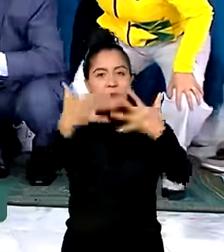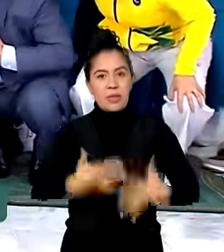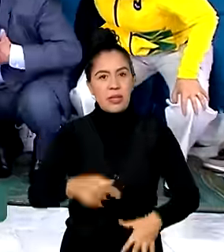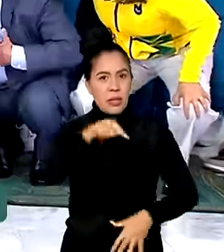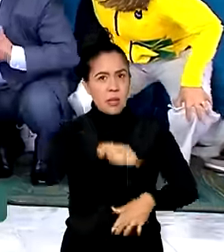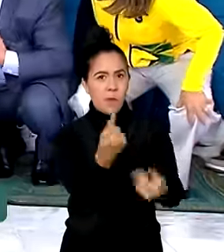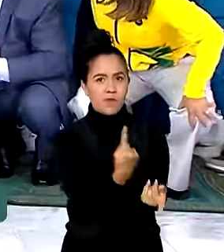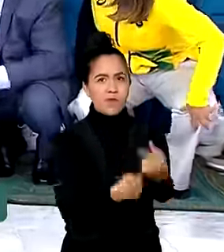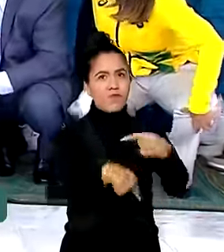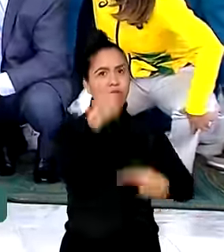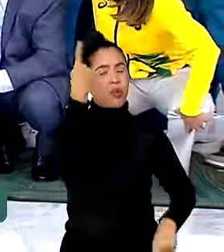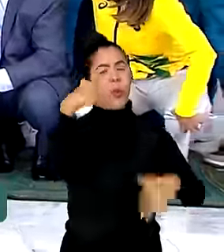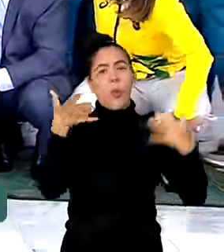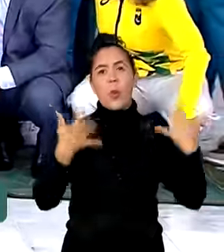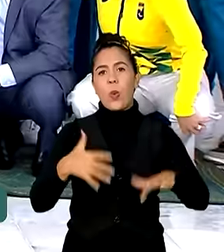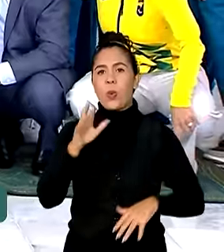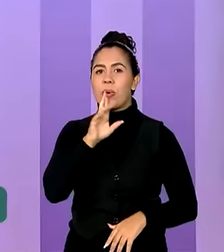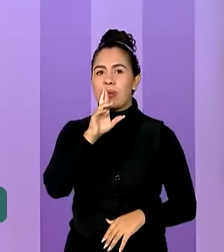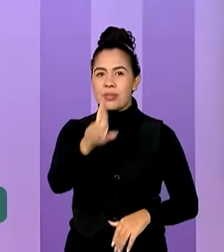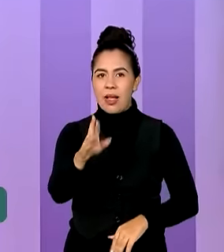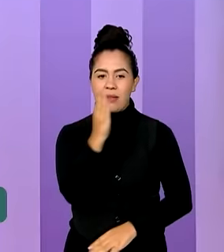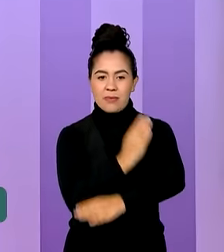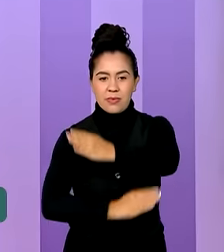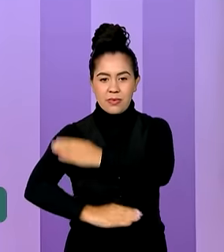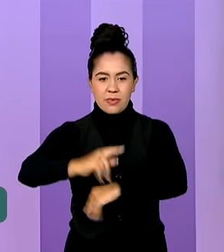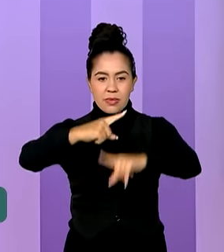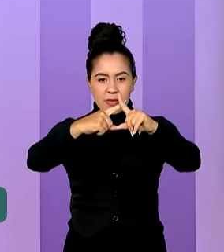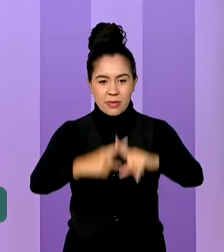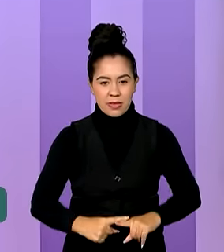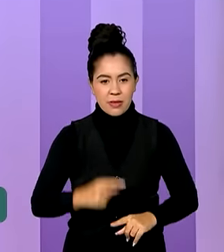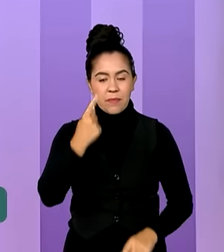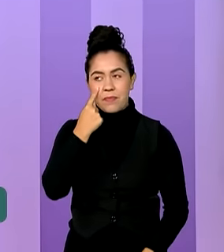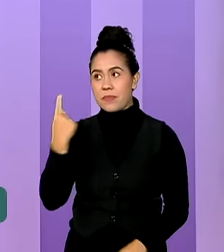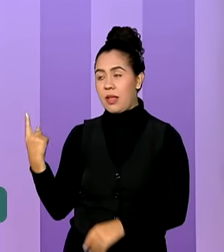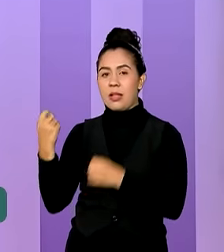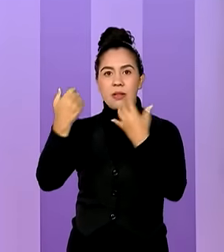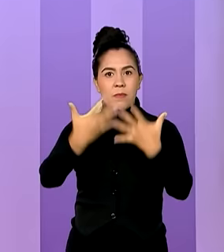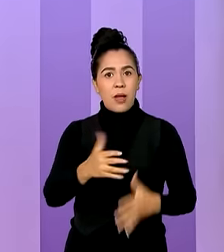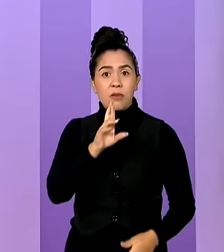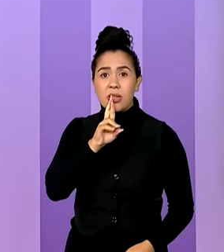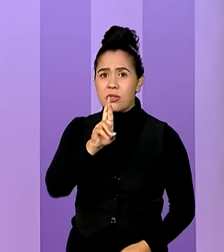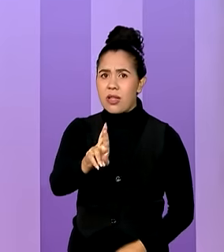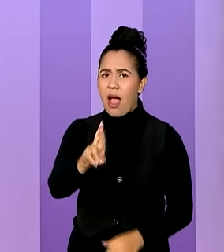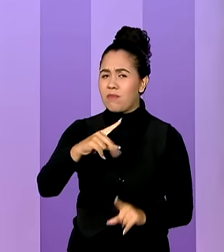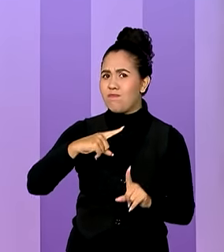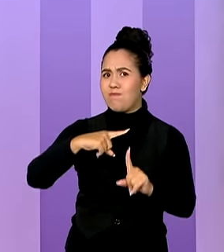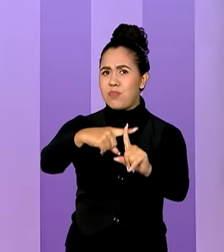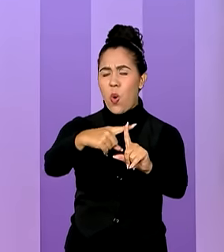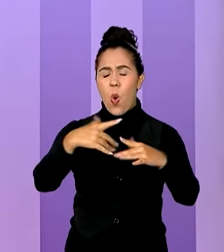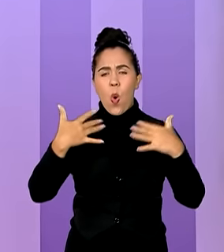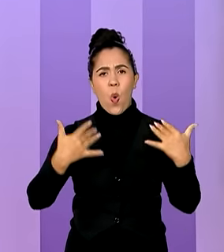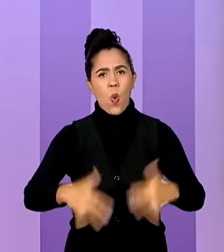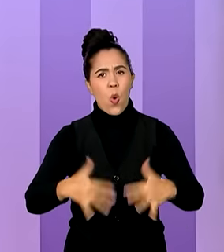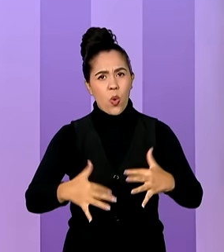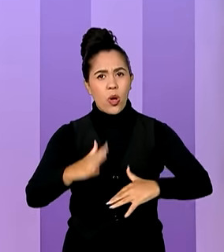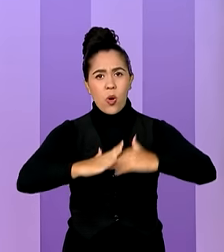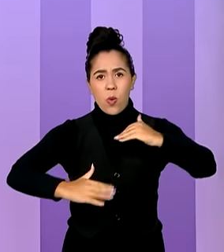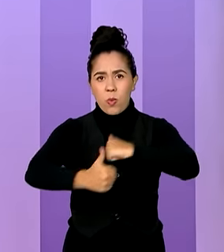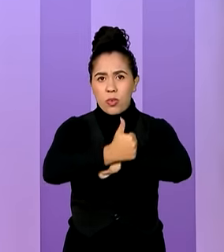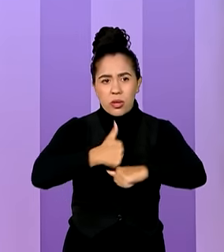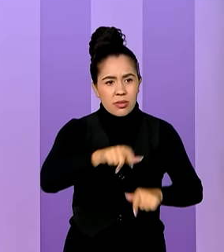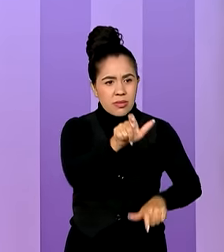desta edição dos Jogos Paralímpicos. Eu acho que o saldo foi extremamente positivo. Até o momento, os atletas estão